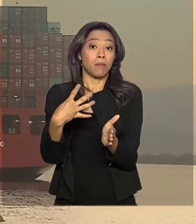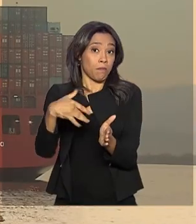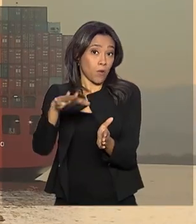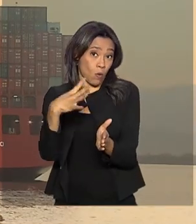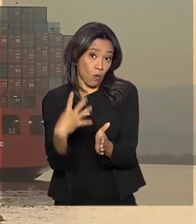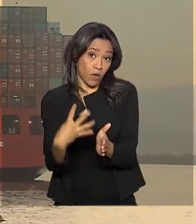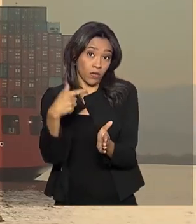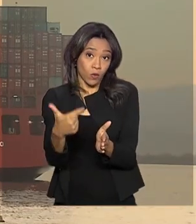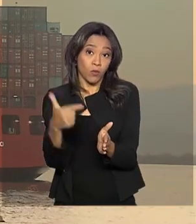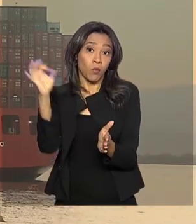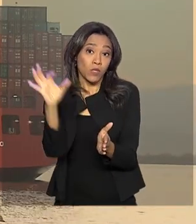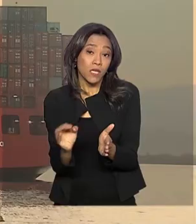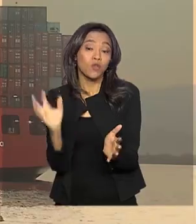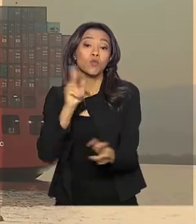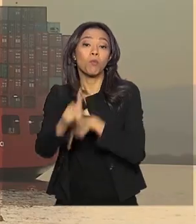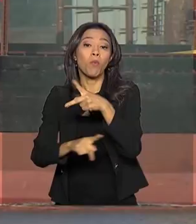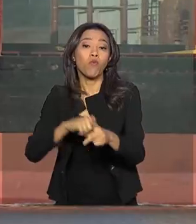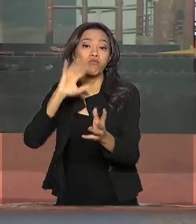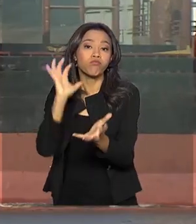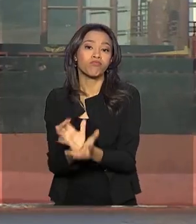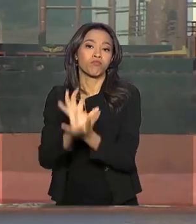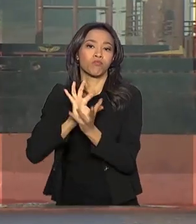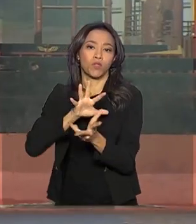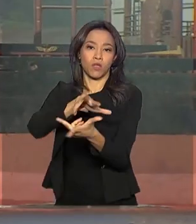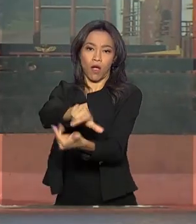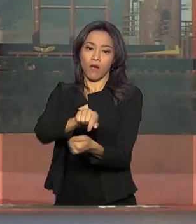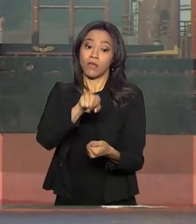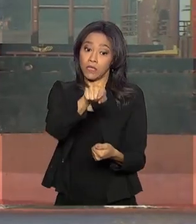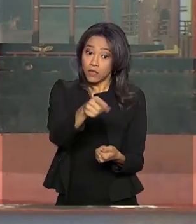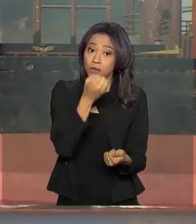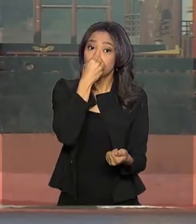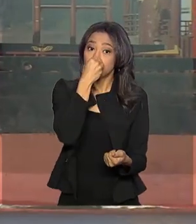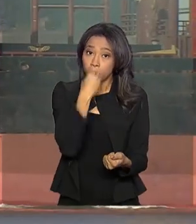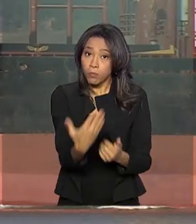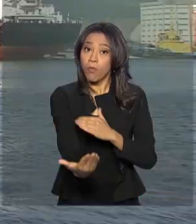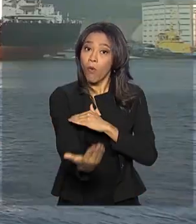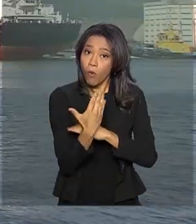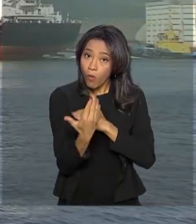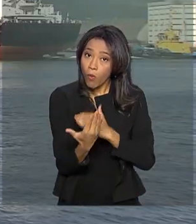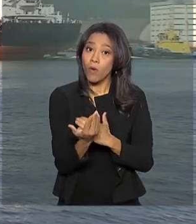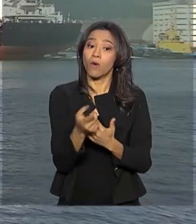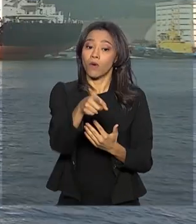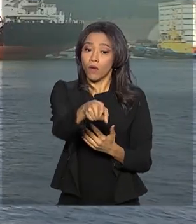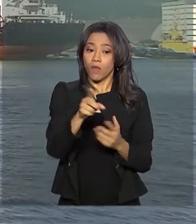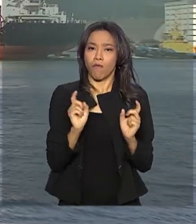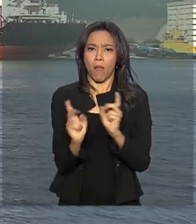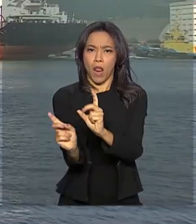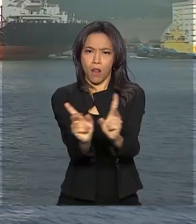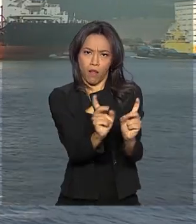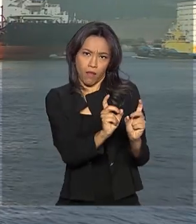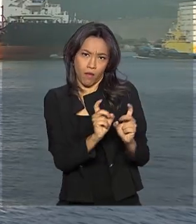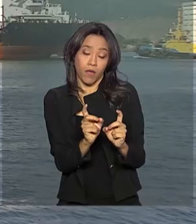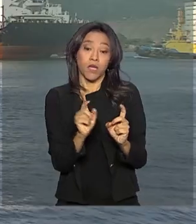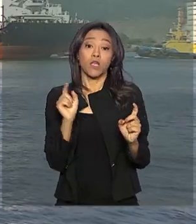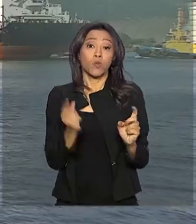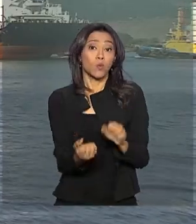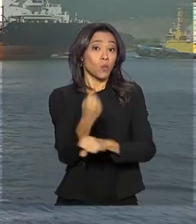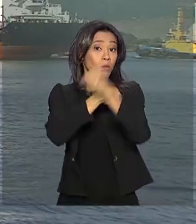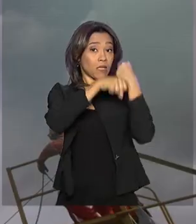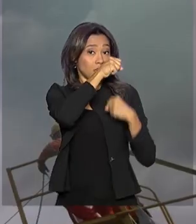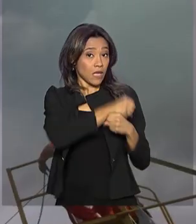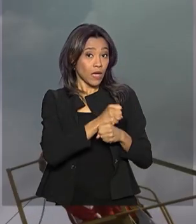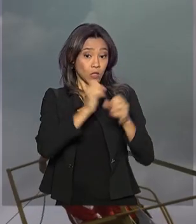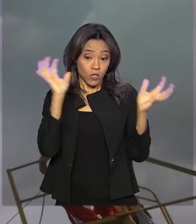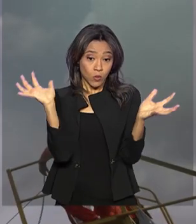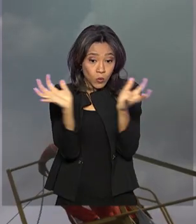parceria entre os países tem gerado resultado positivo na balança comercial brasileira. Só no ano passado, o bloco econômico